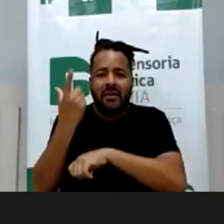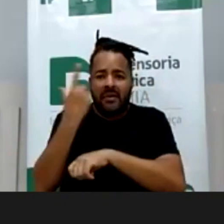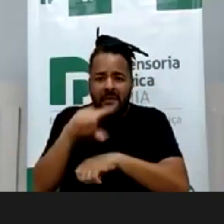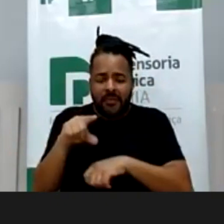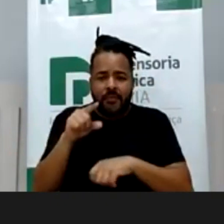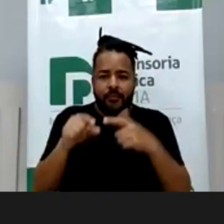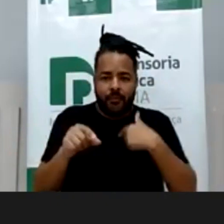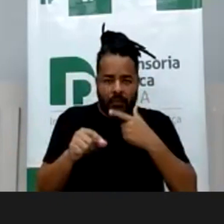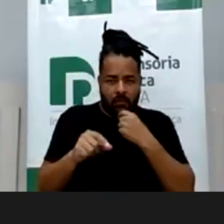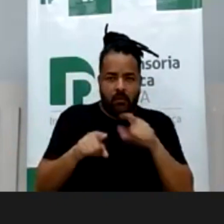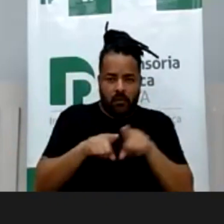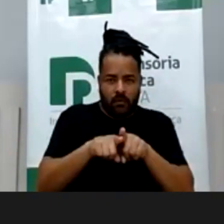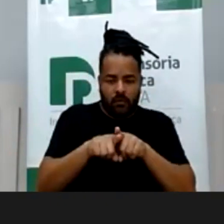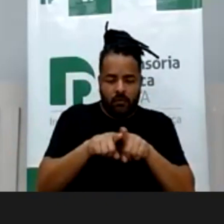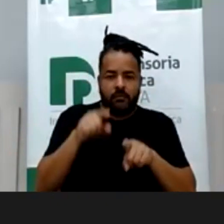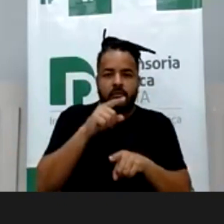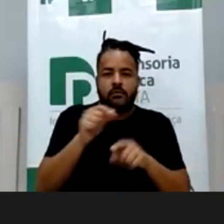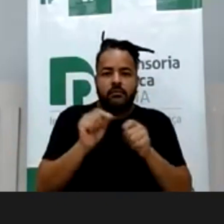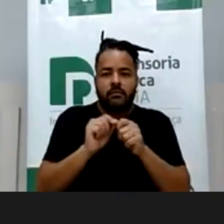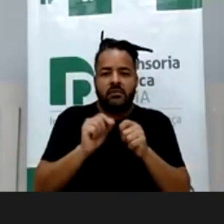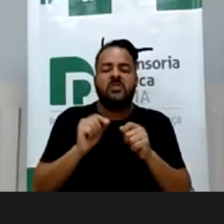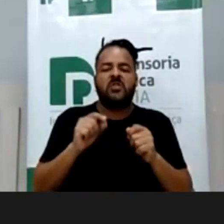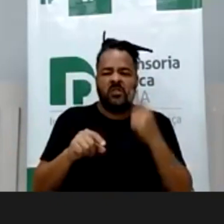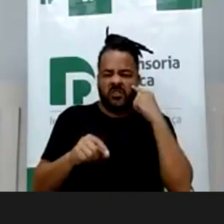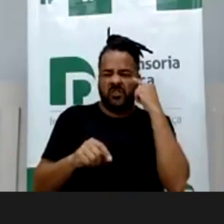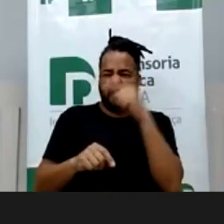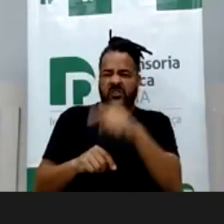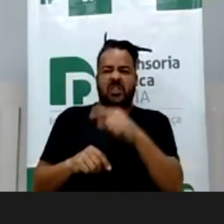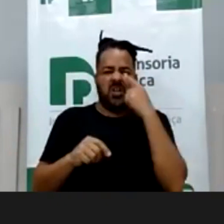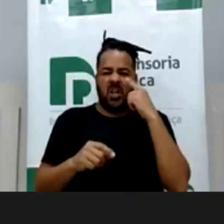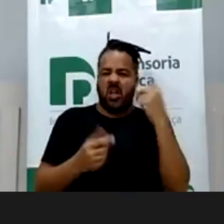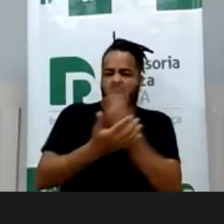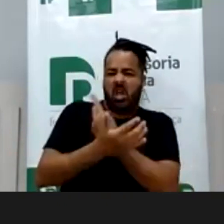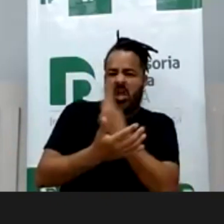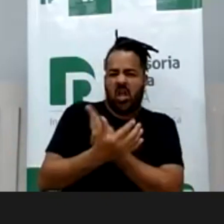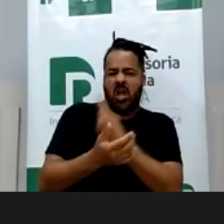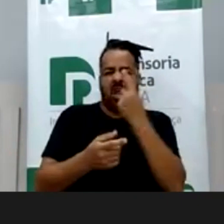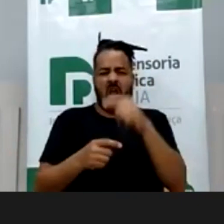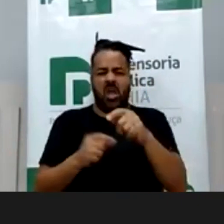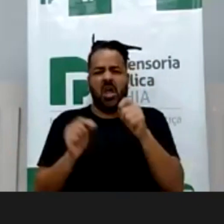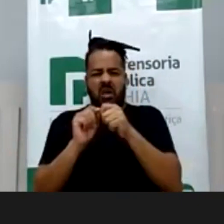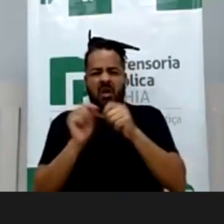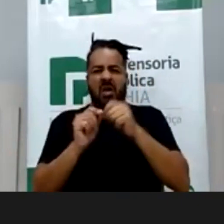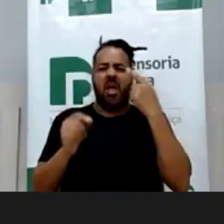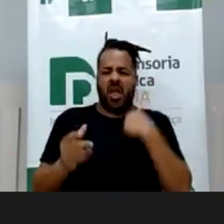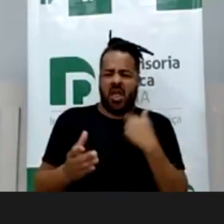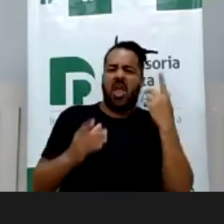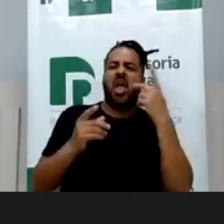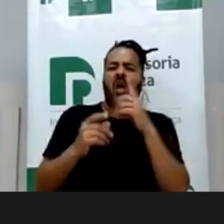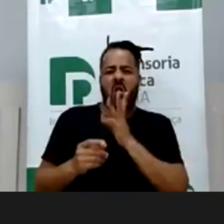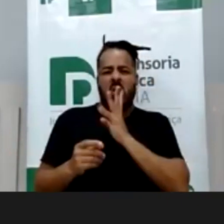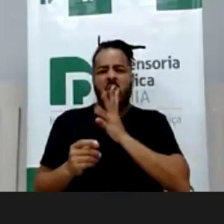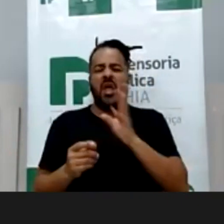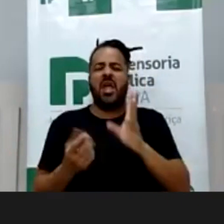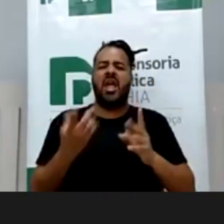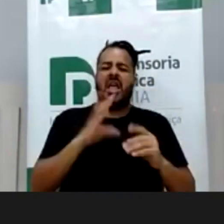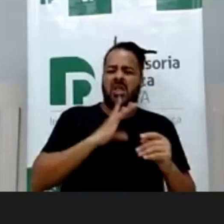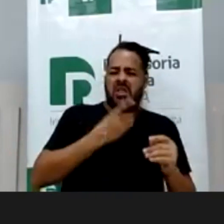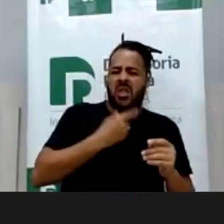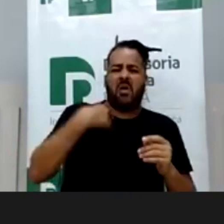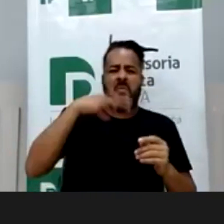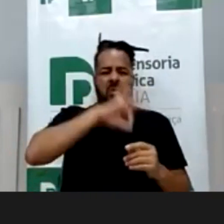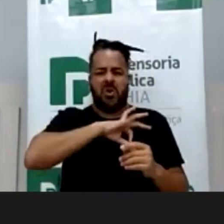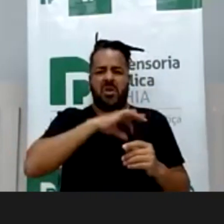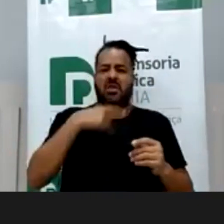meu irmão foi tirar uma de valentão e dizer, você mexeu com a pessoa errada, vou fazer não sei o que, a gente conhece delegado, polícia,